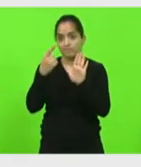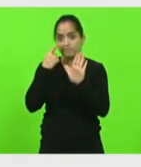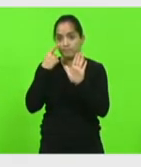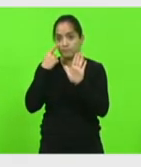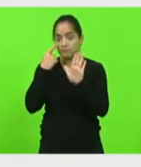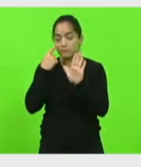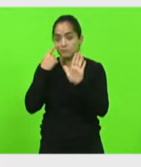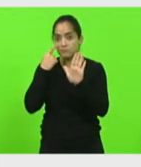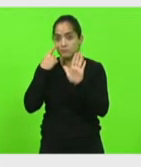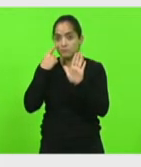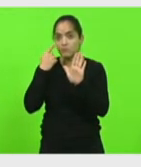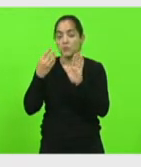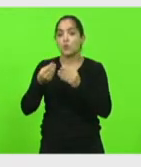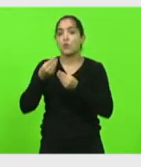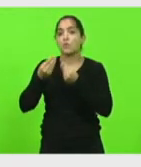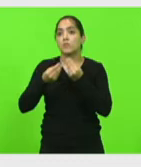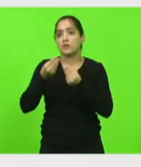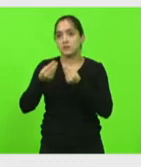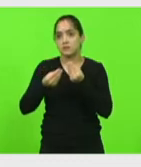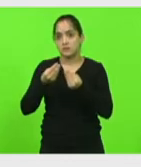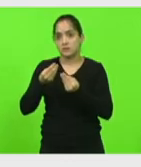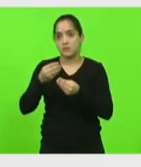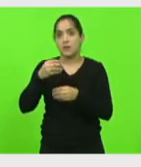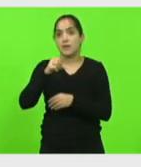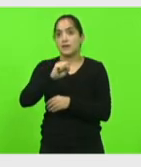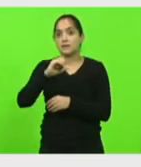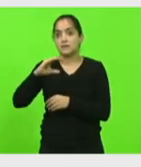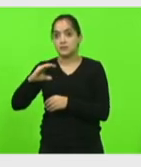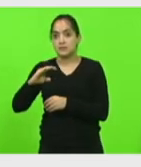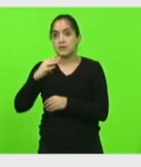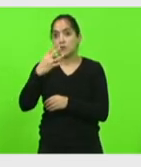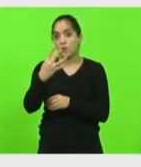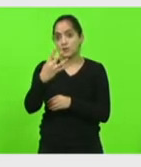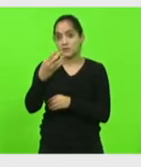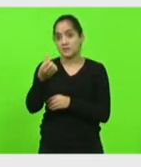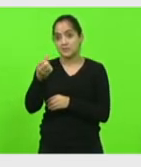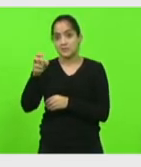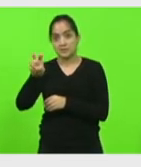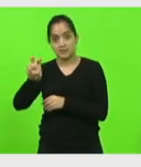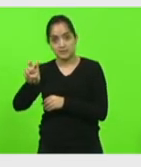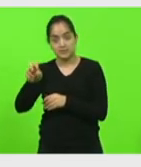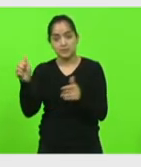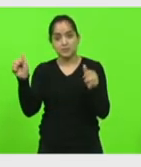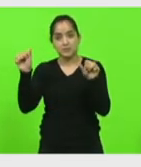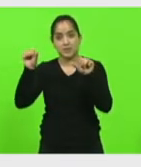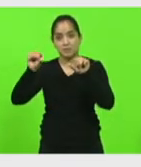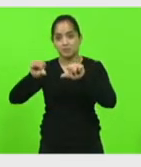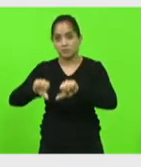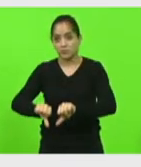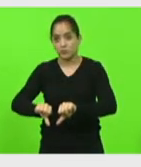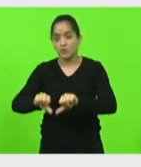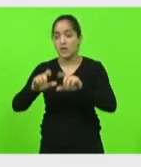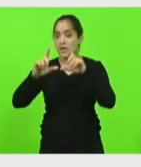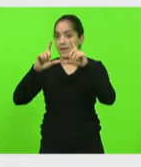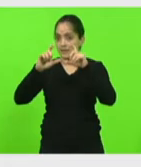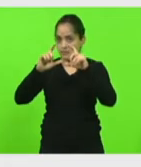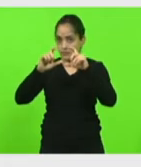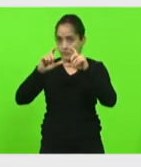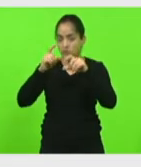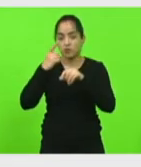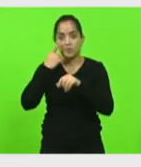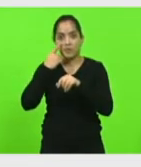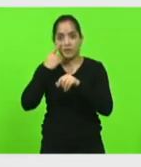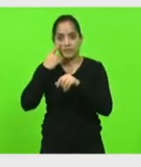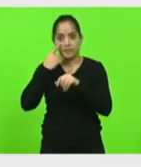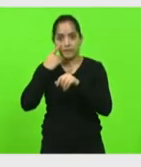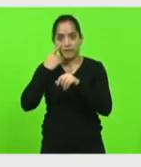rodovias a SC 465 também muito situação lamentável essas fotos são para que se dê o